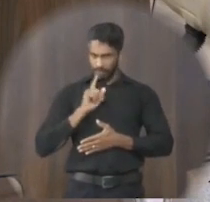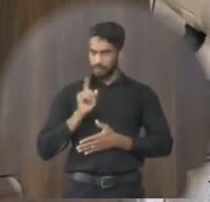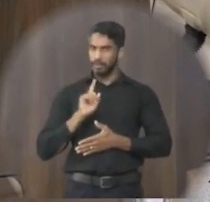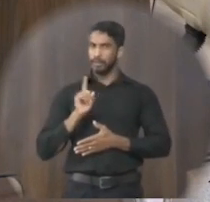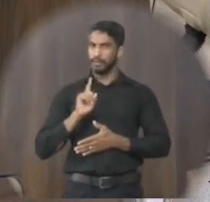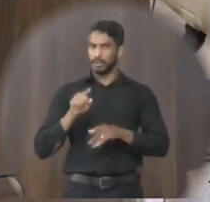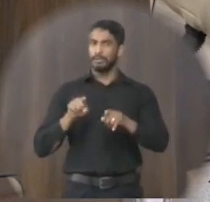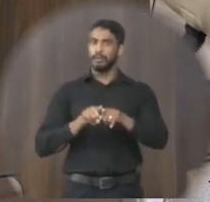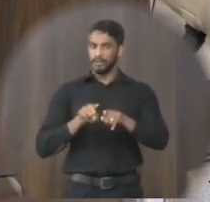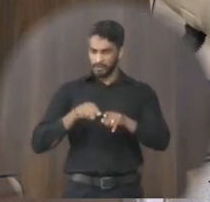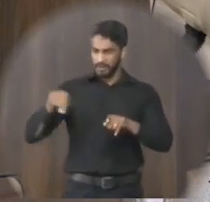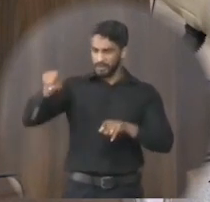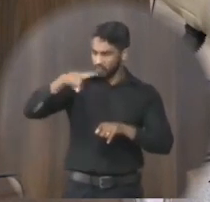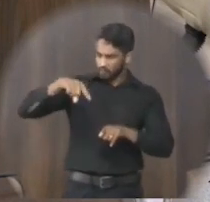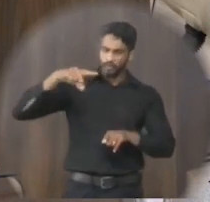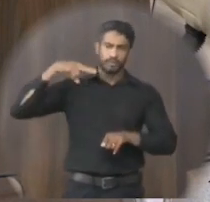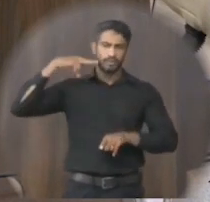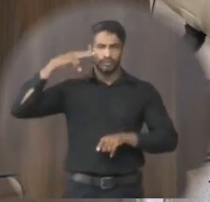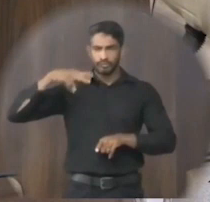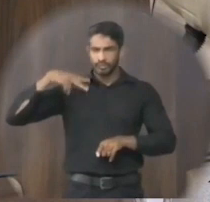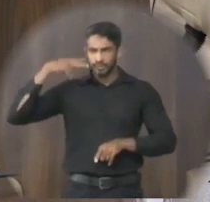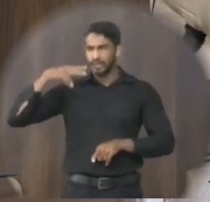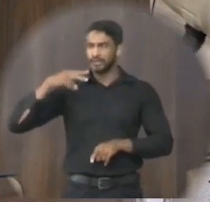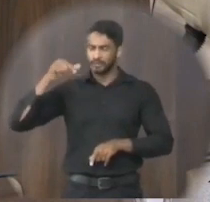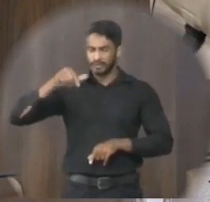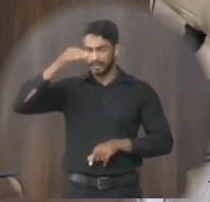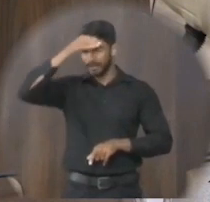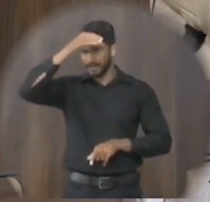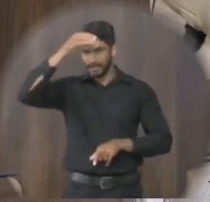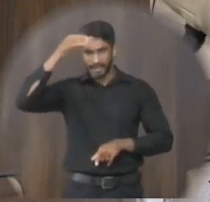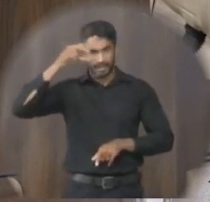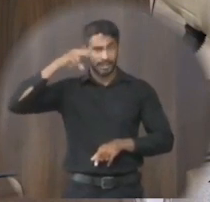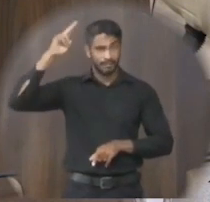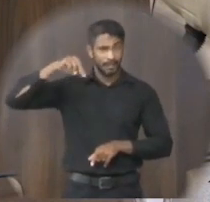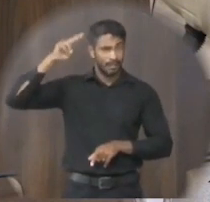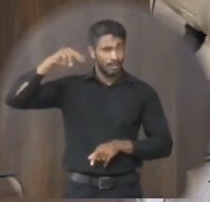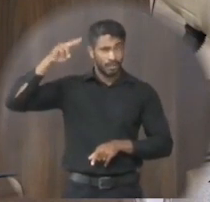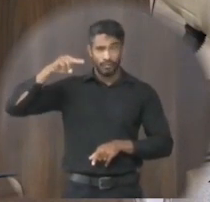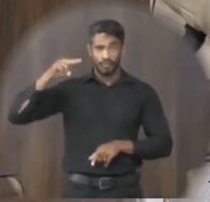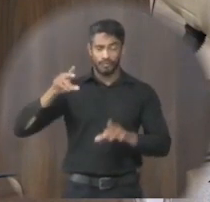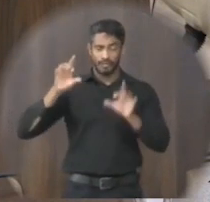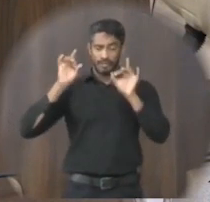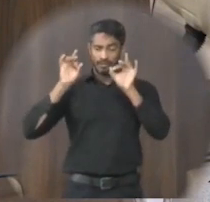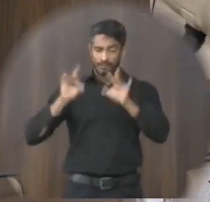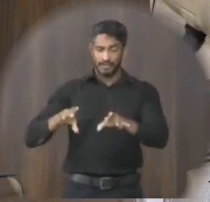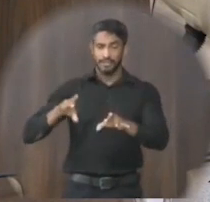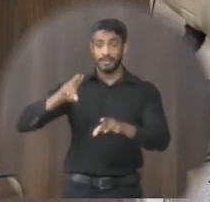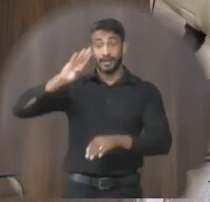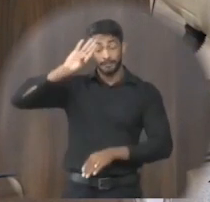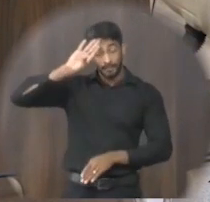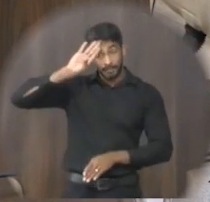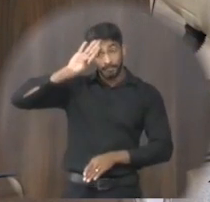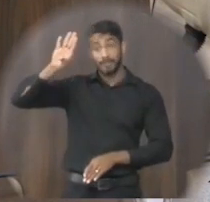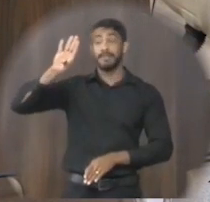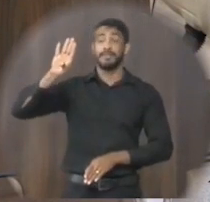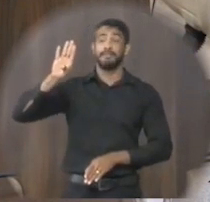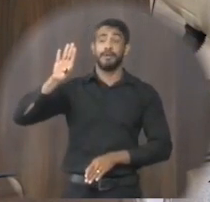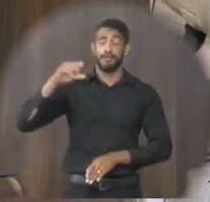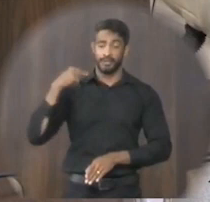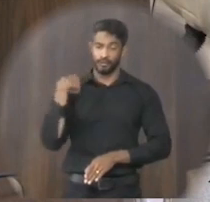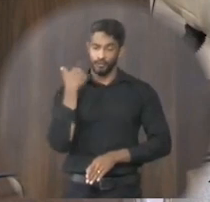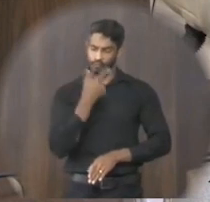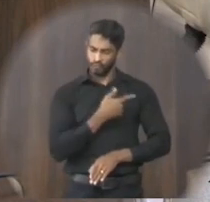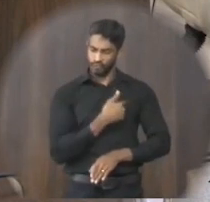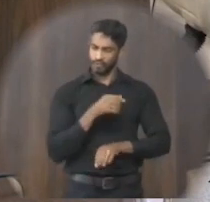falo pela maioria dos vereadores nessa casa nunca nunca vai deixar principalmente os nossos